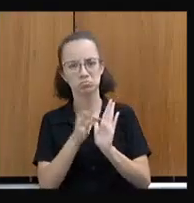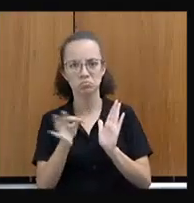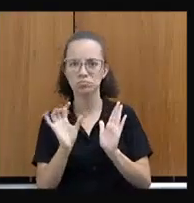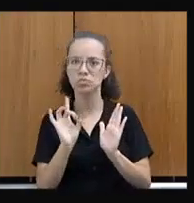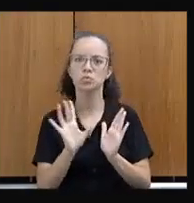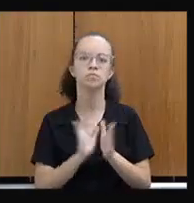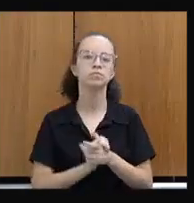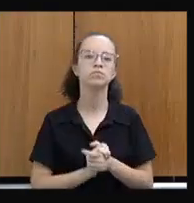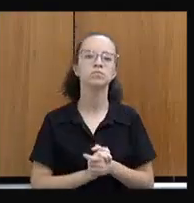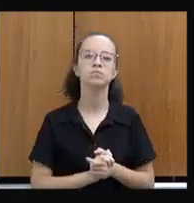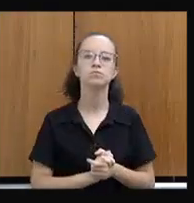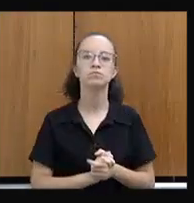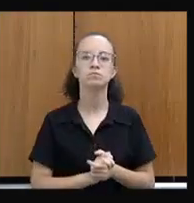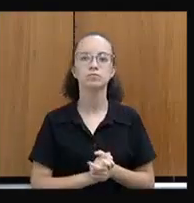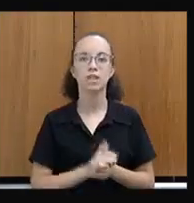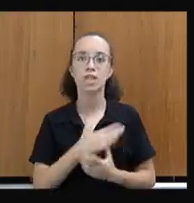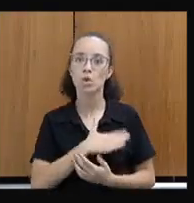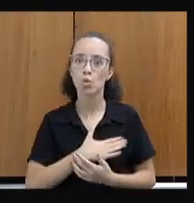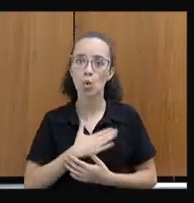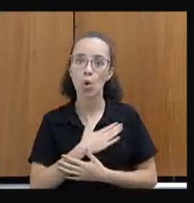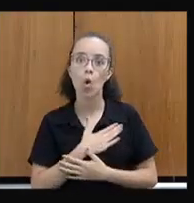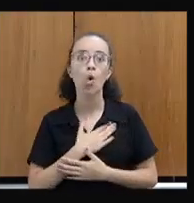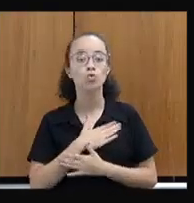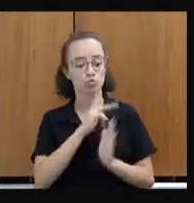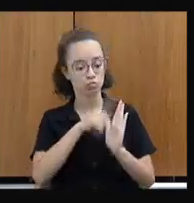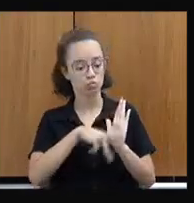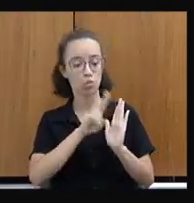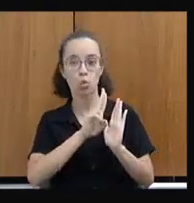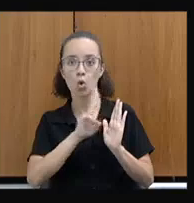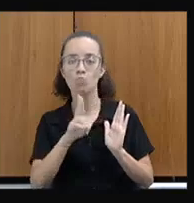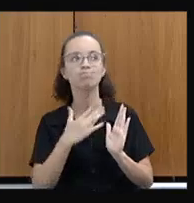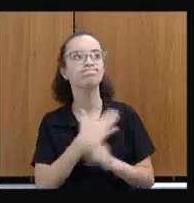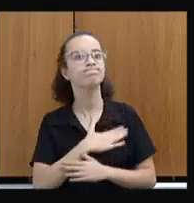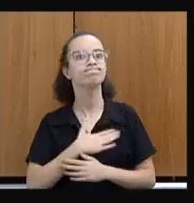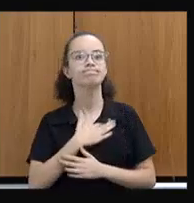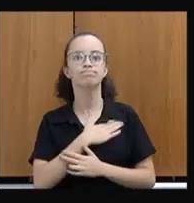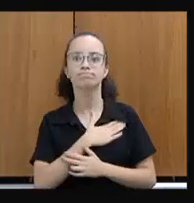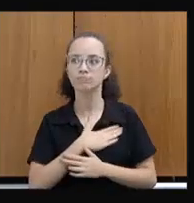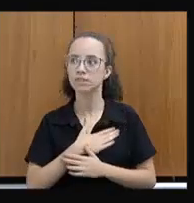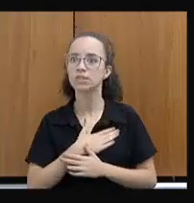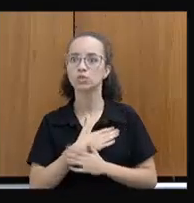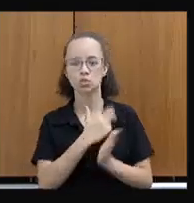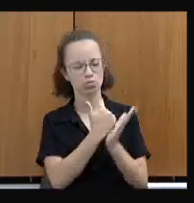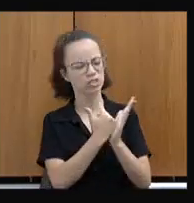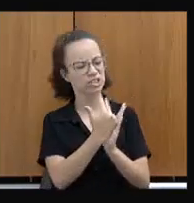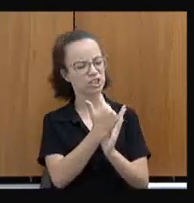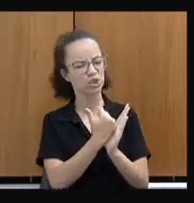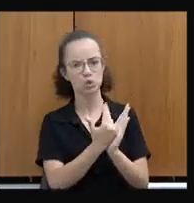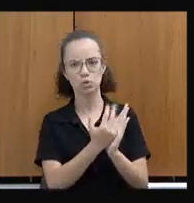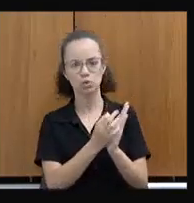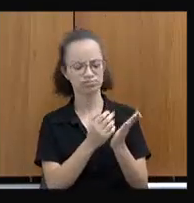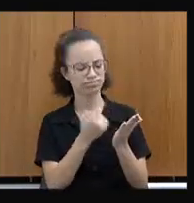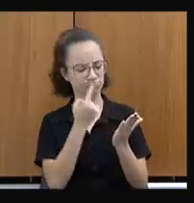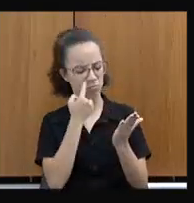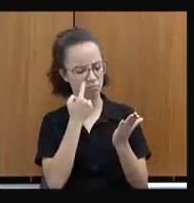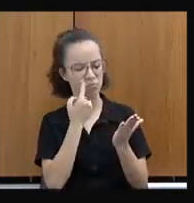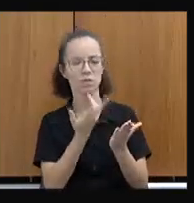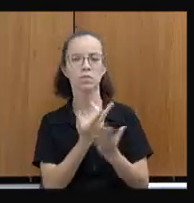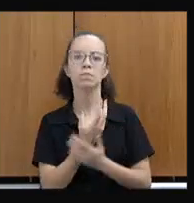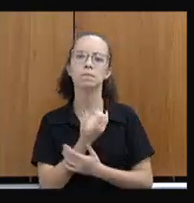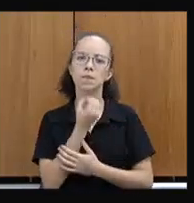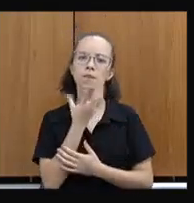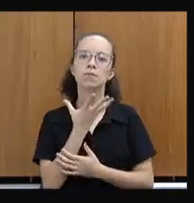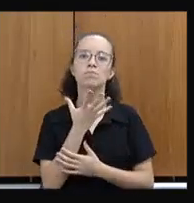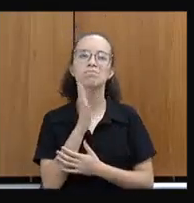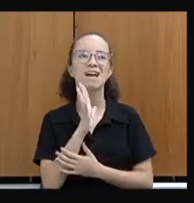secretária. Eu gosto muito dos nomes dos programas. Eu acho que os desenhos são ótimos. Mas o que me entristece é a